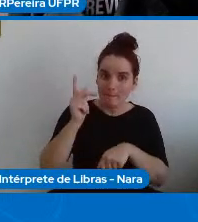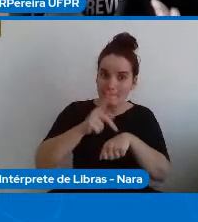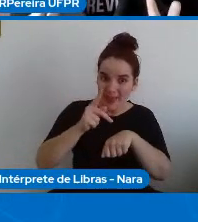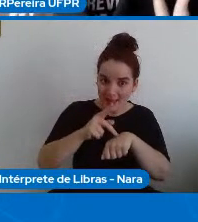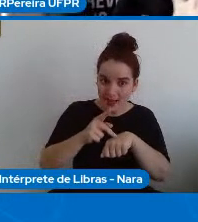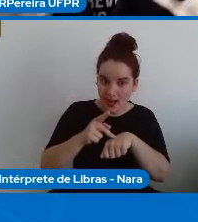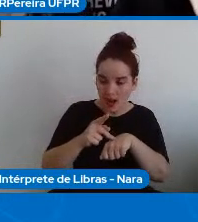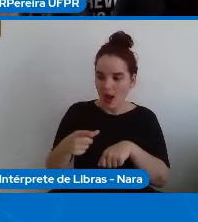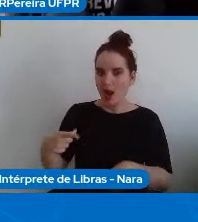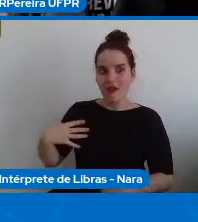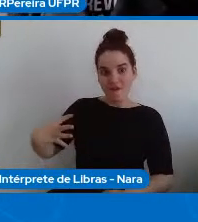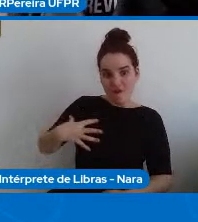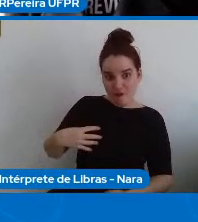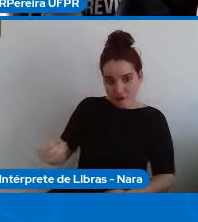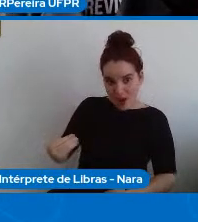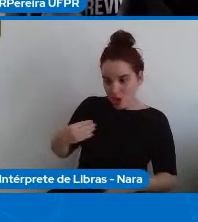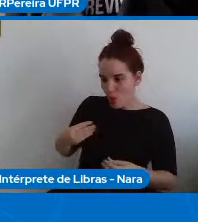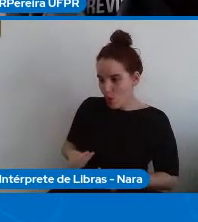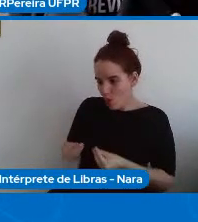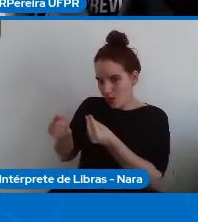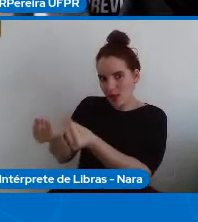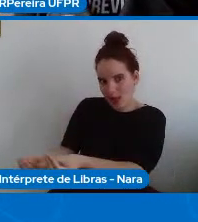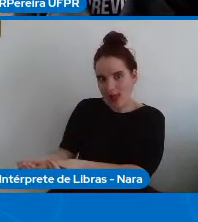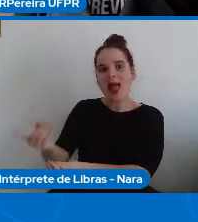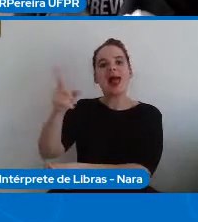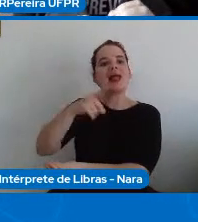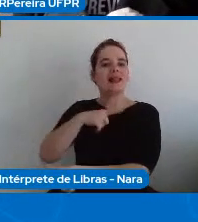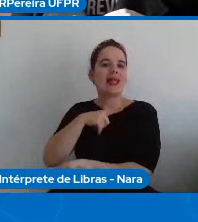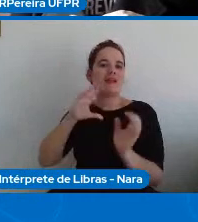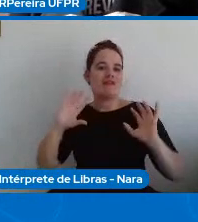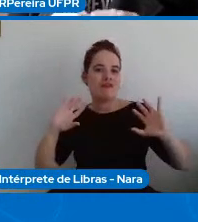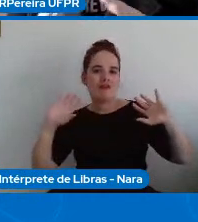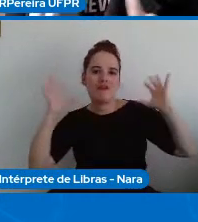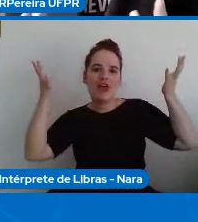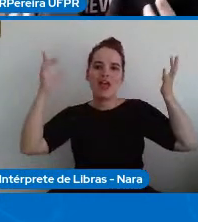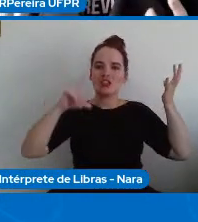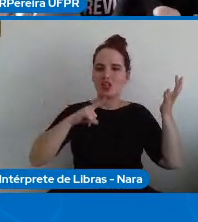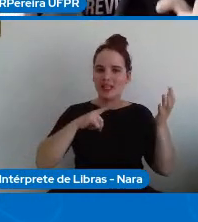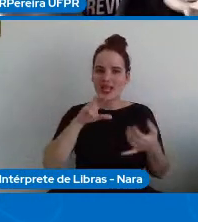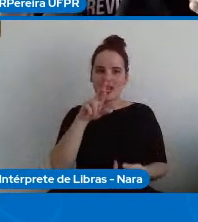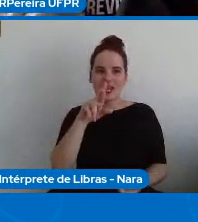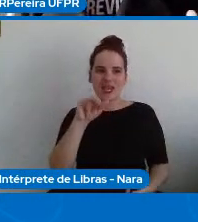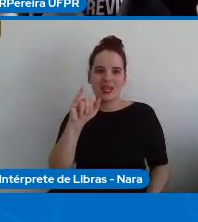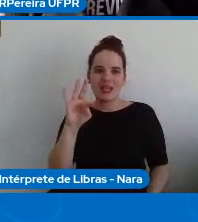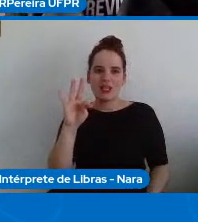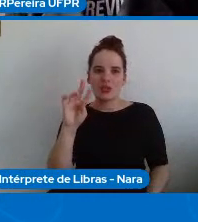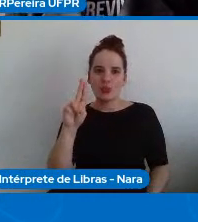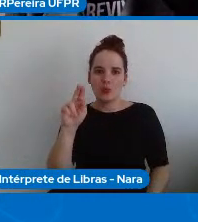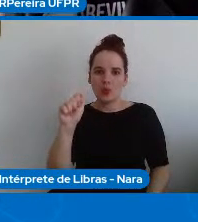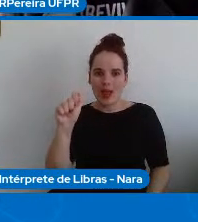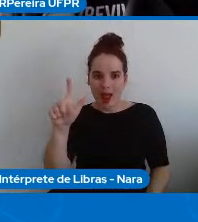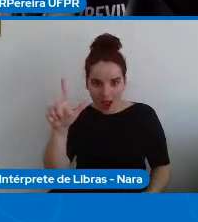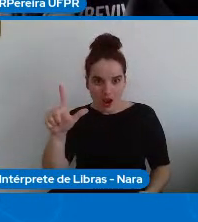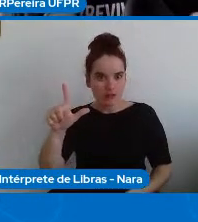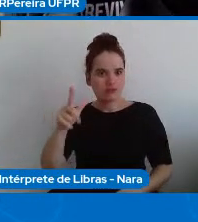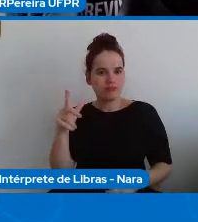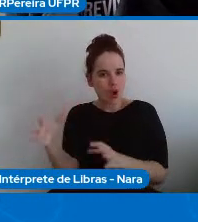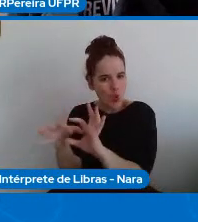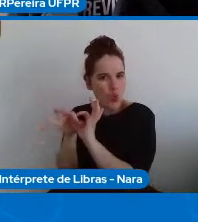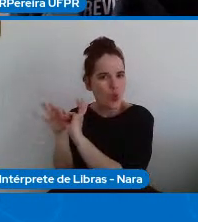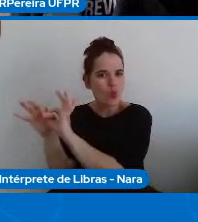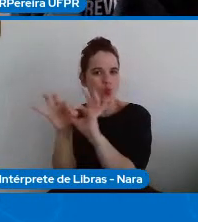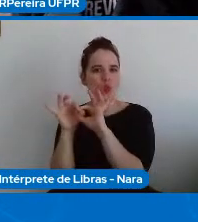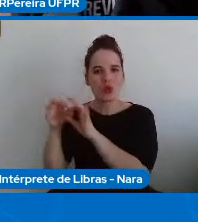descendente, tinha a ver com os festivais, com os rituais da tribo, que era um momento de união, de interação entre